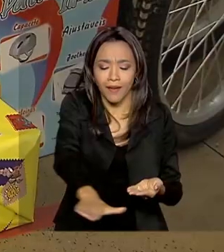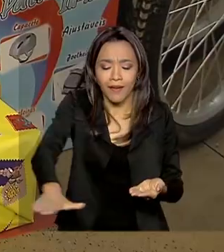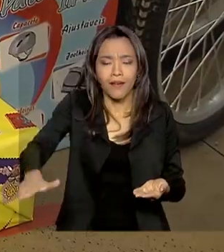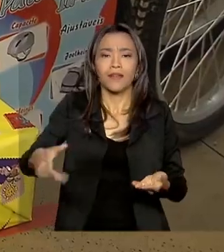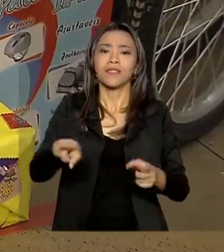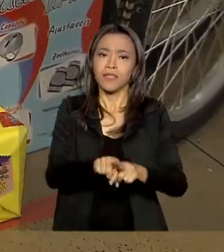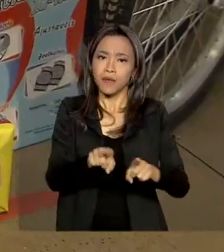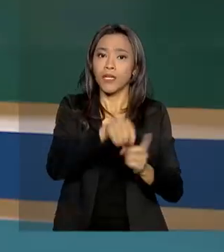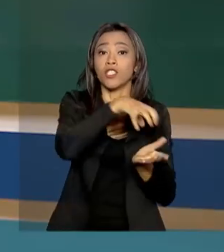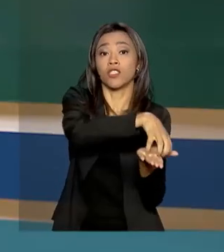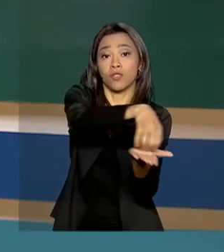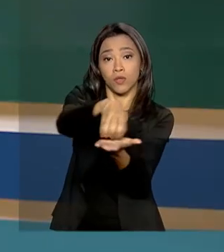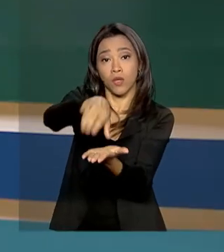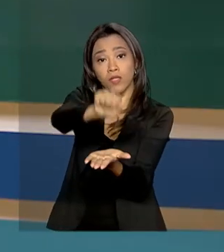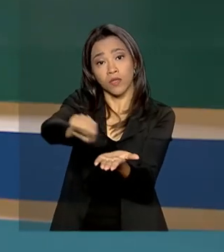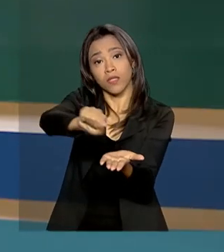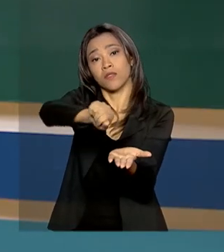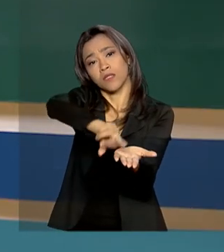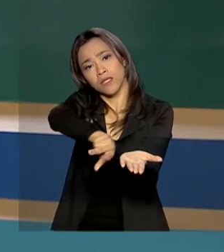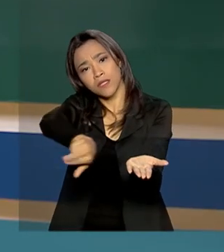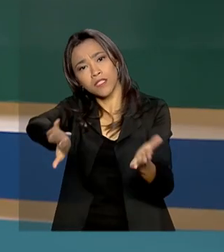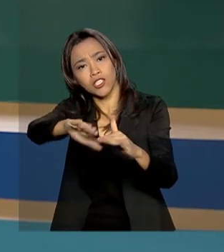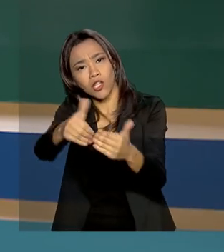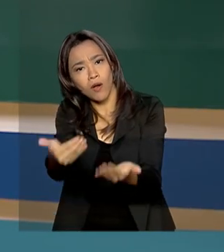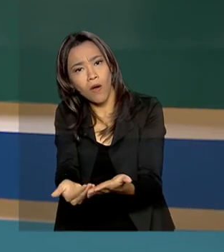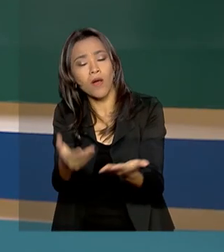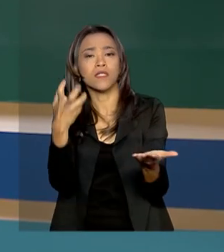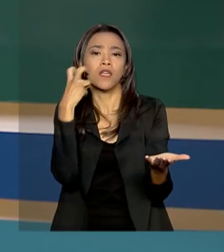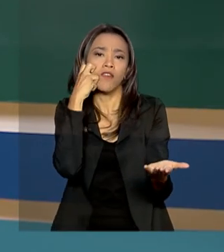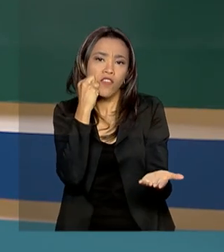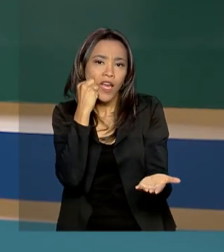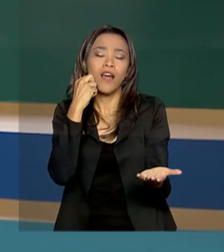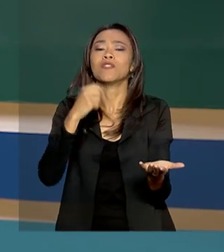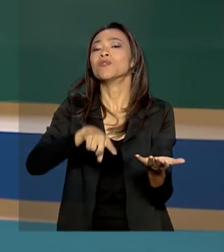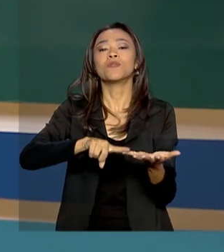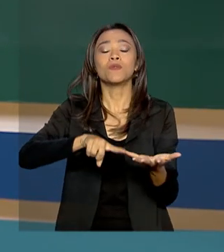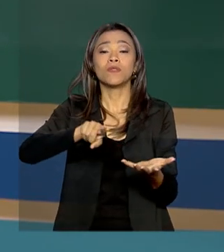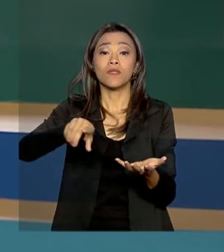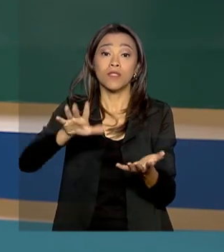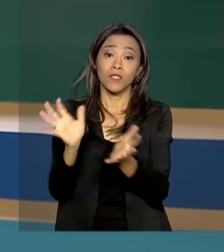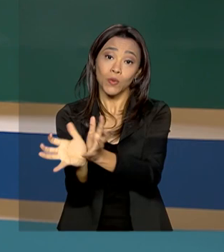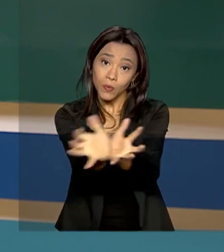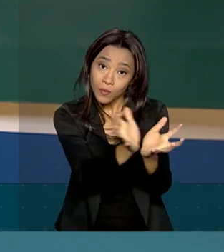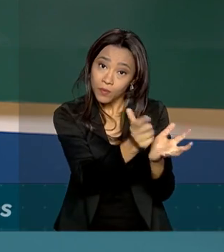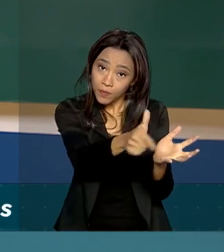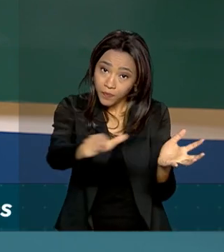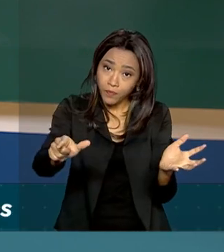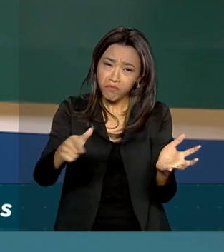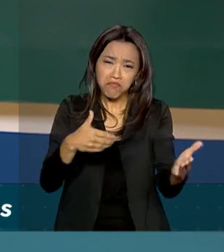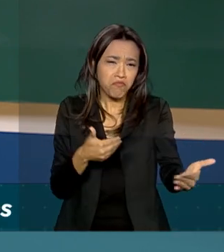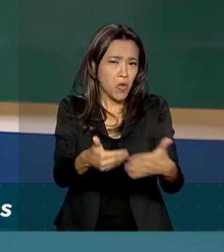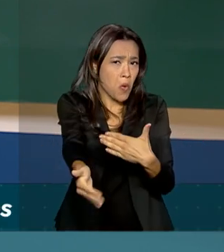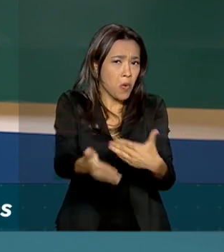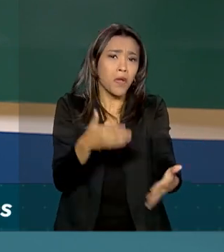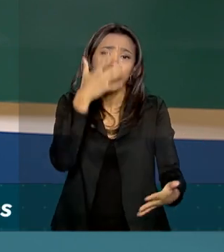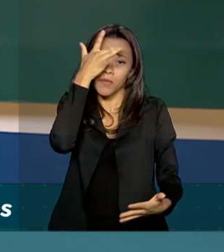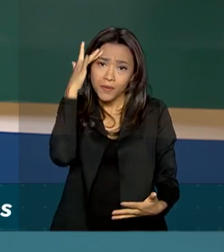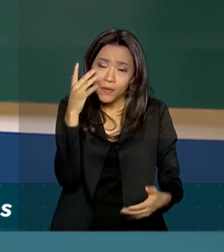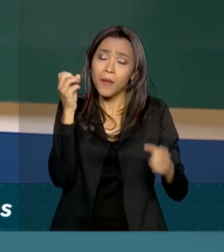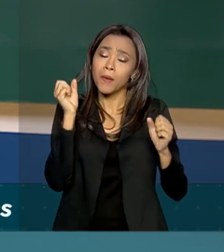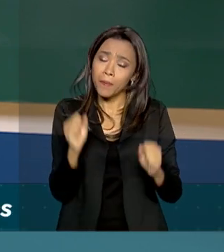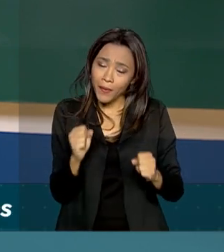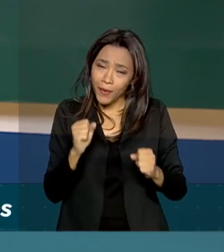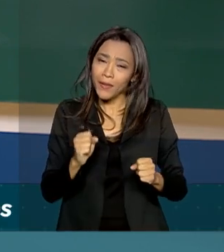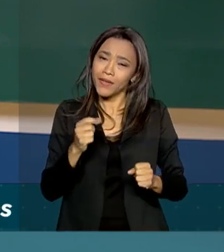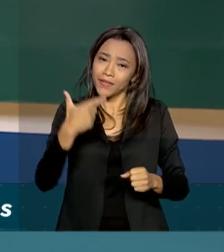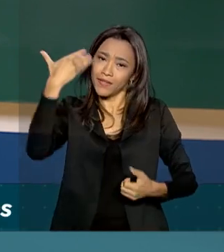instituições parceiras, como creches, abrigos, orfanatos e núcleos socioeducativos. Qualquer cidadão pode se